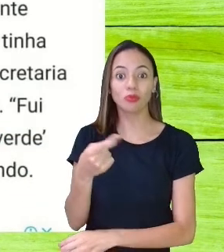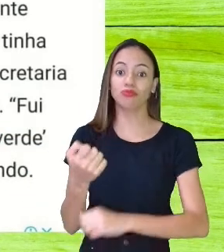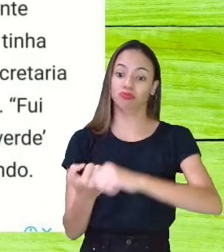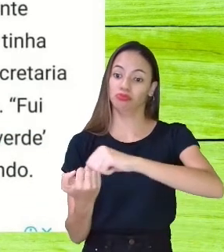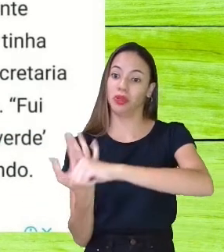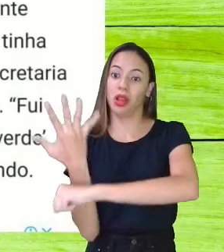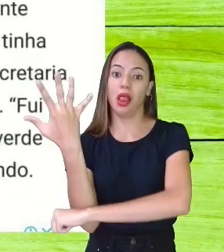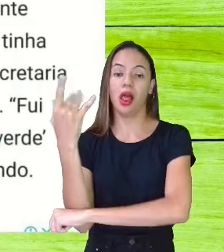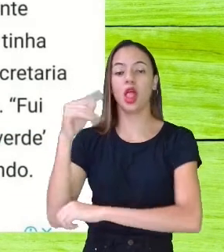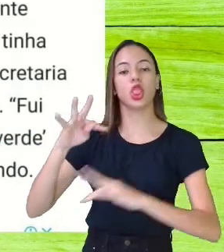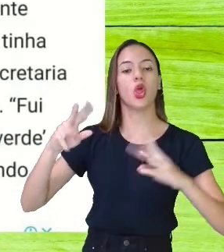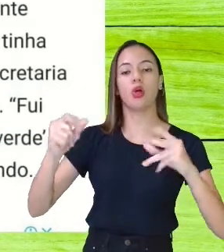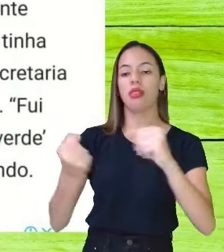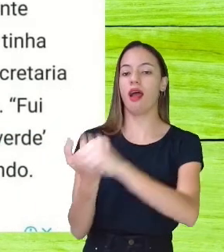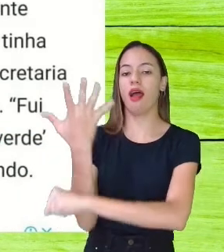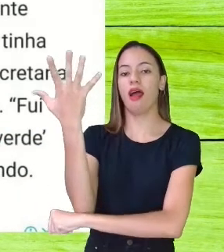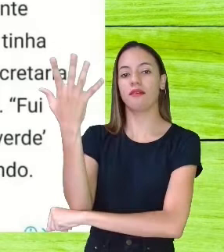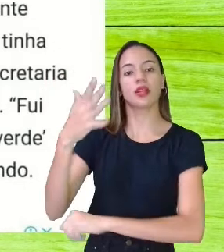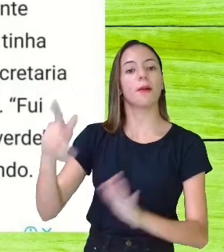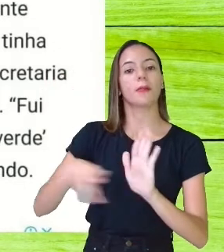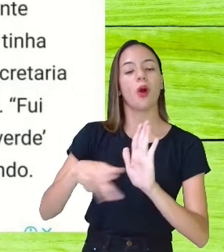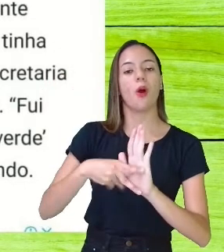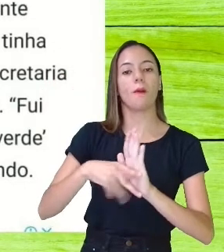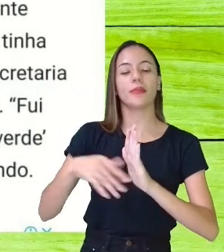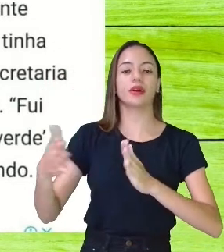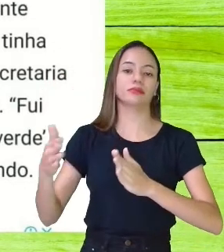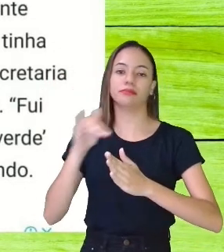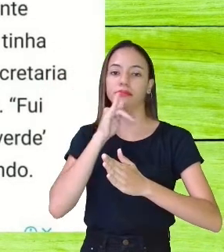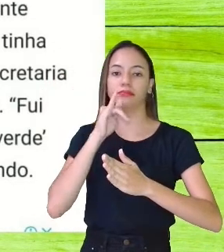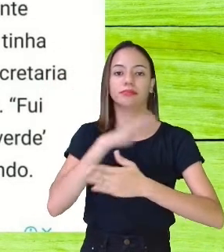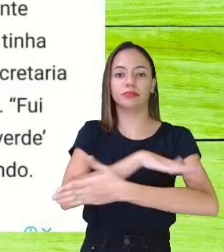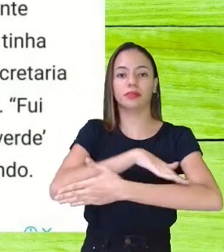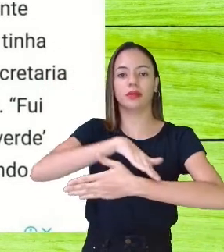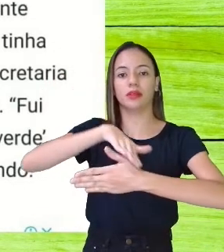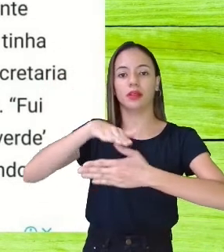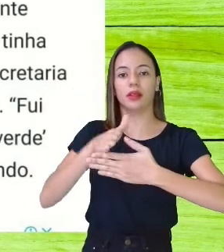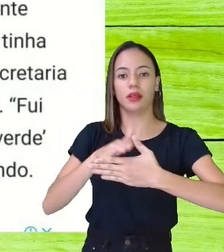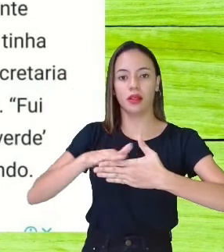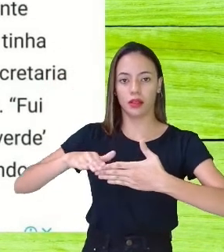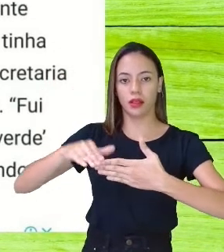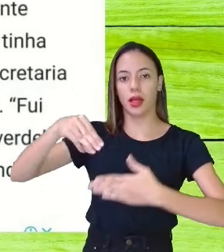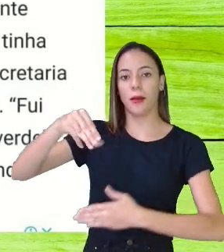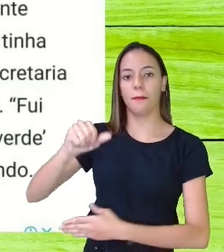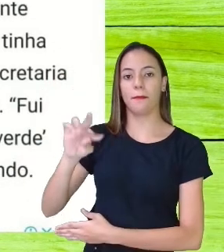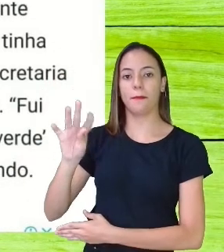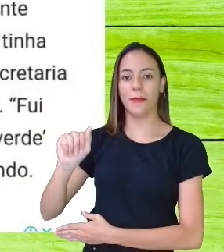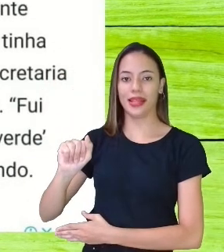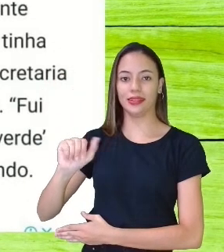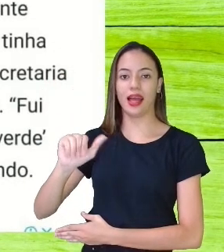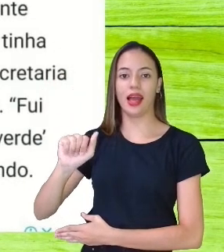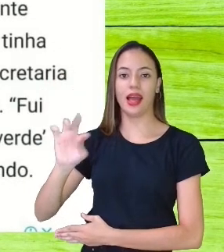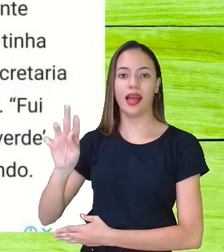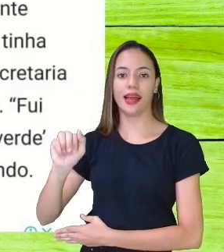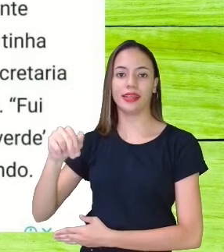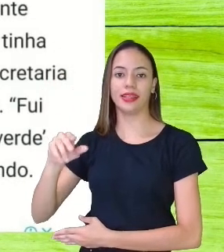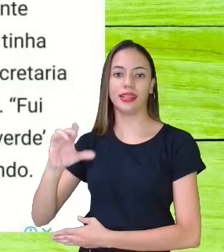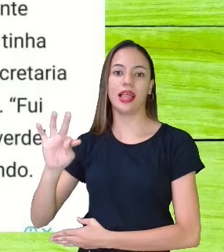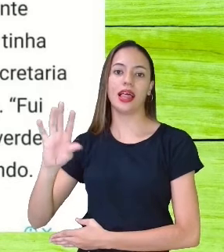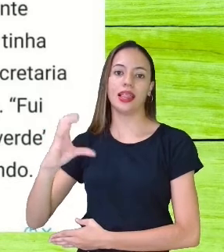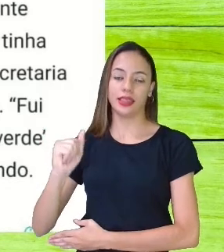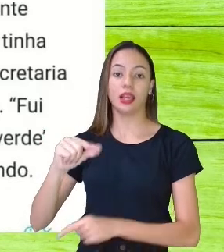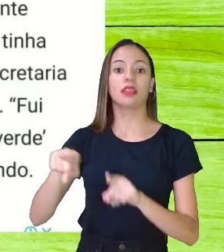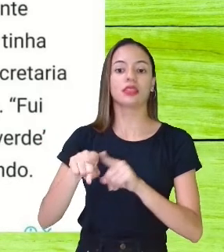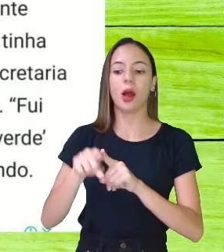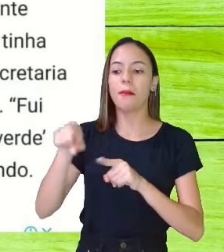da Mata Atlântica. Além de deixar o Recife mais verde, ele quer colaborar para a sobrevivência de um dos